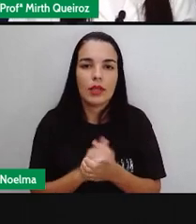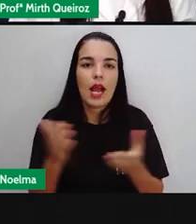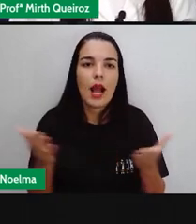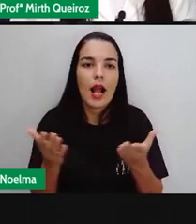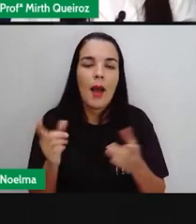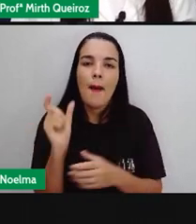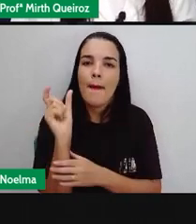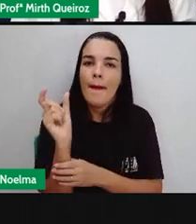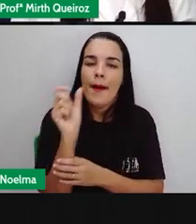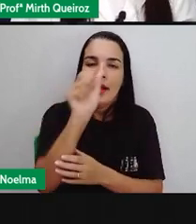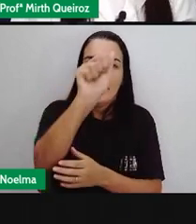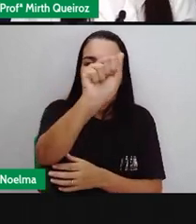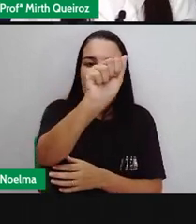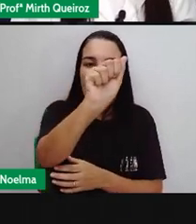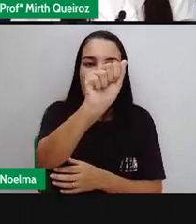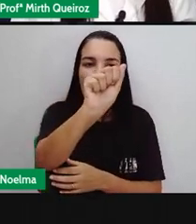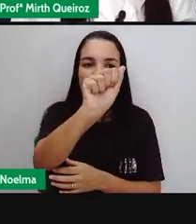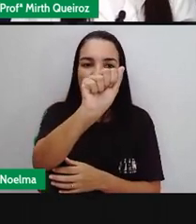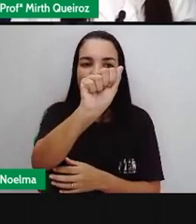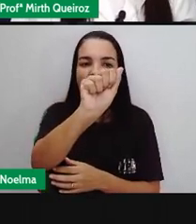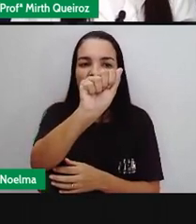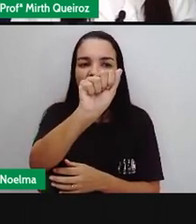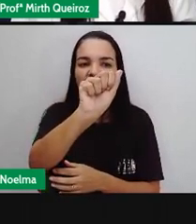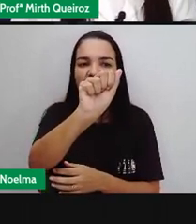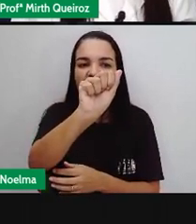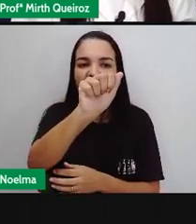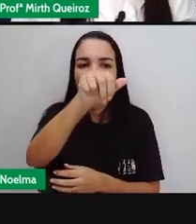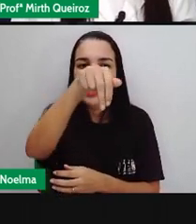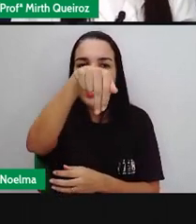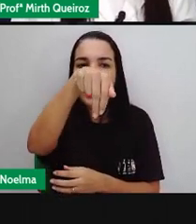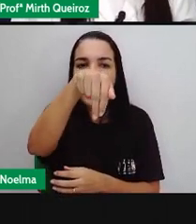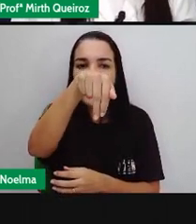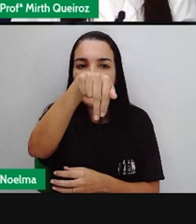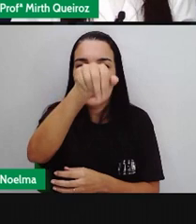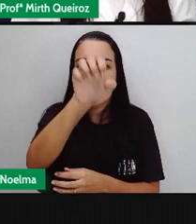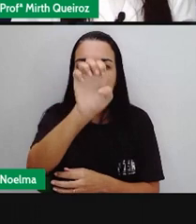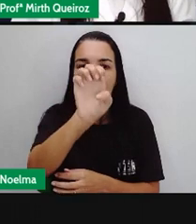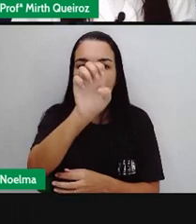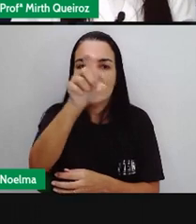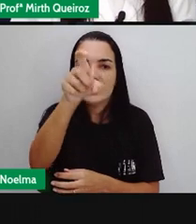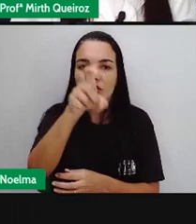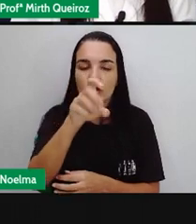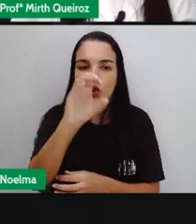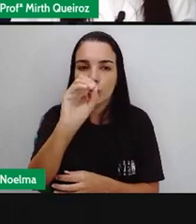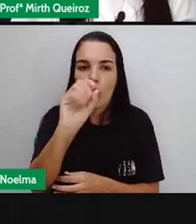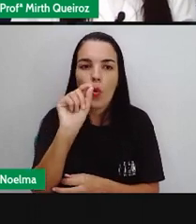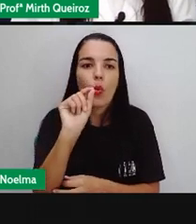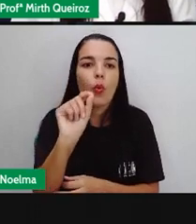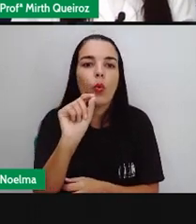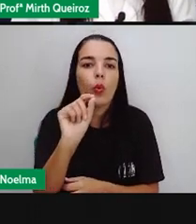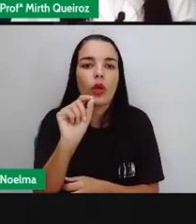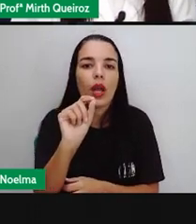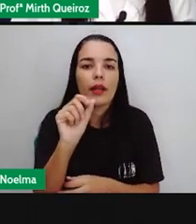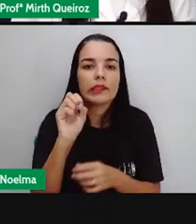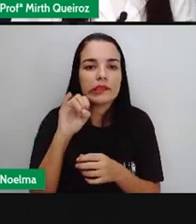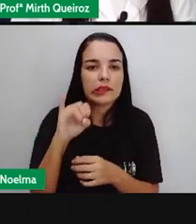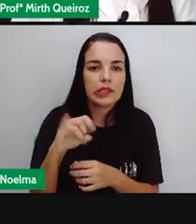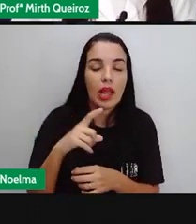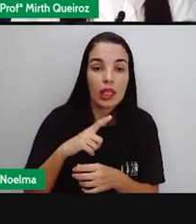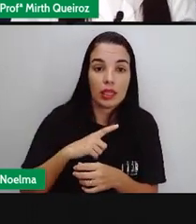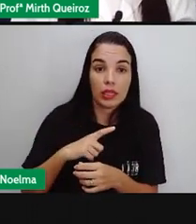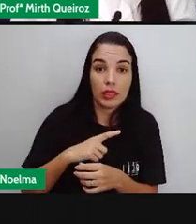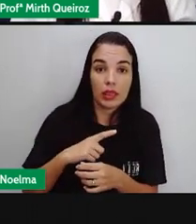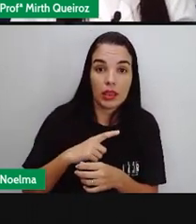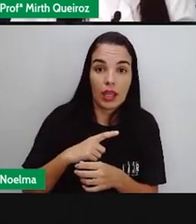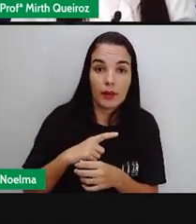A palavra anexo, quando funciona como adjetivo, a palavra anexo, sem preposição, varia